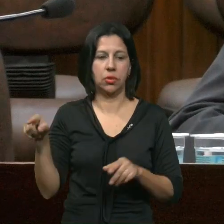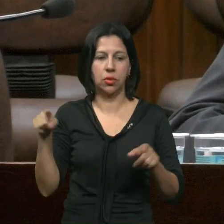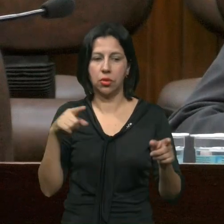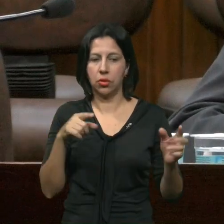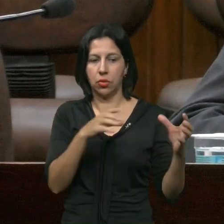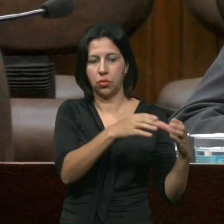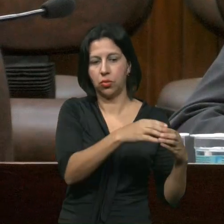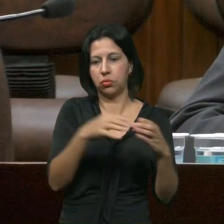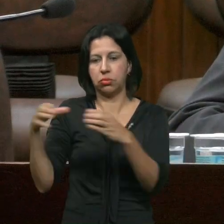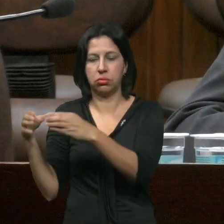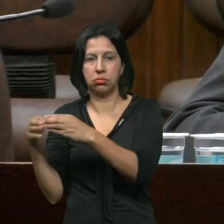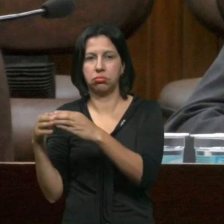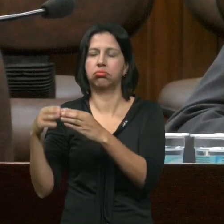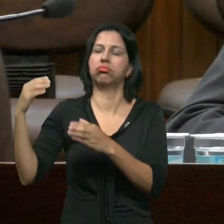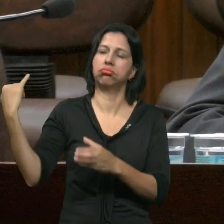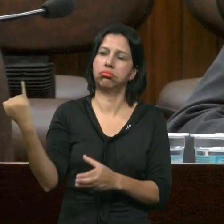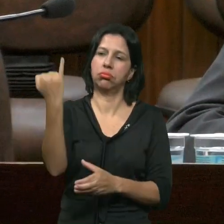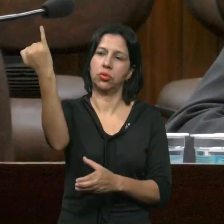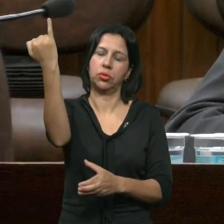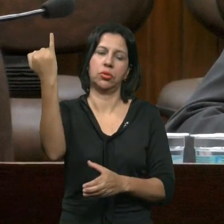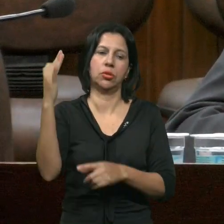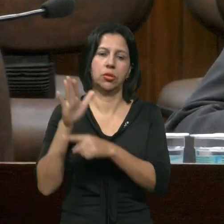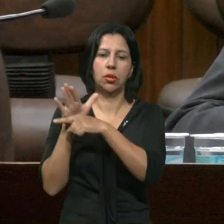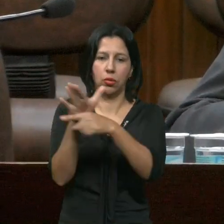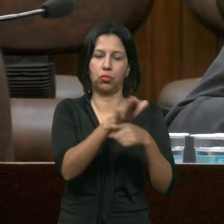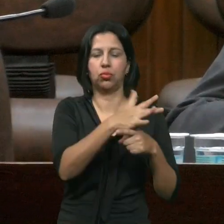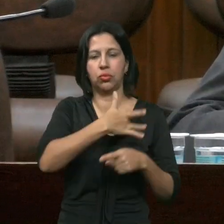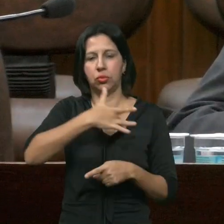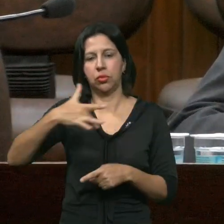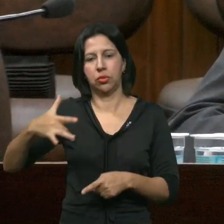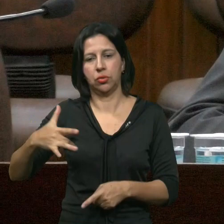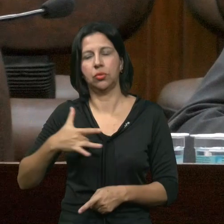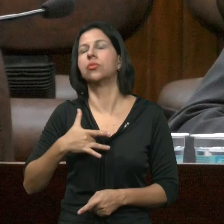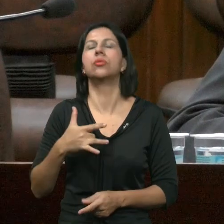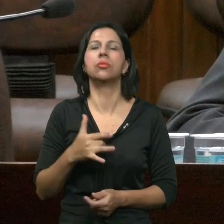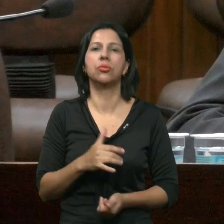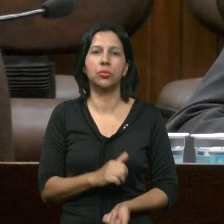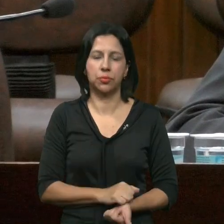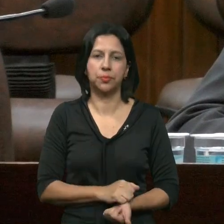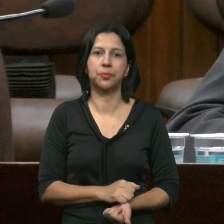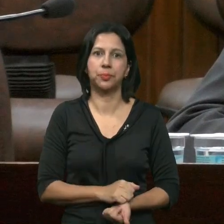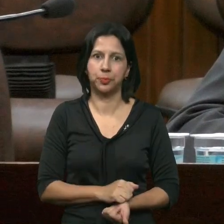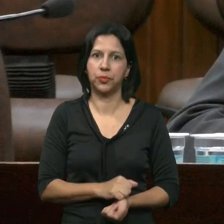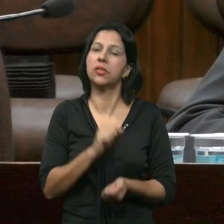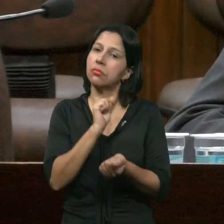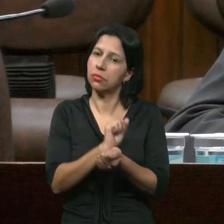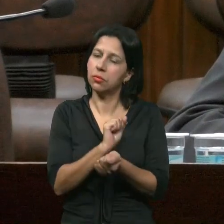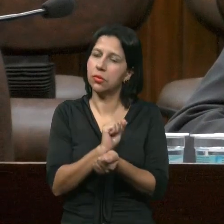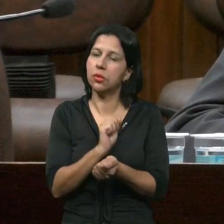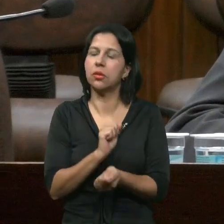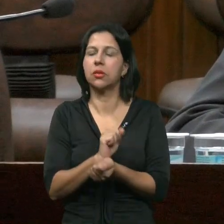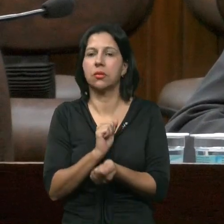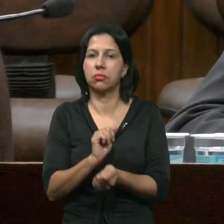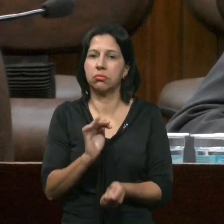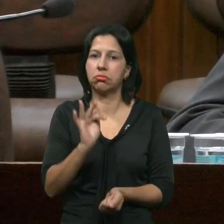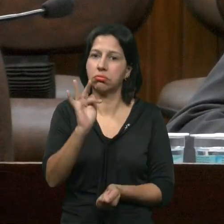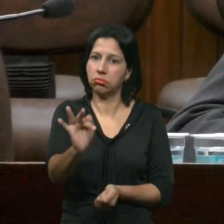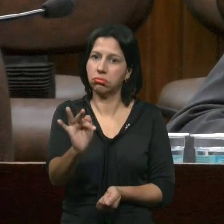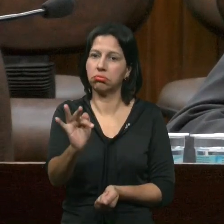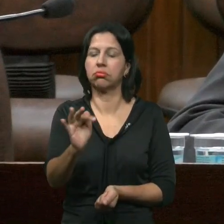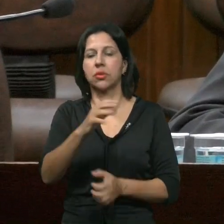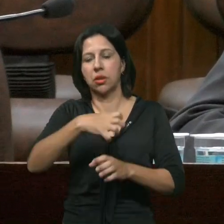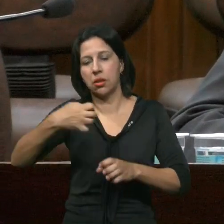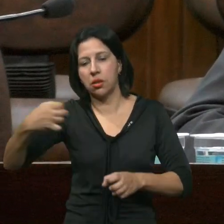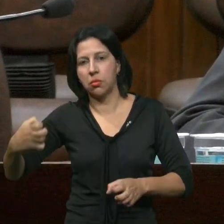Que nós temos Na rede De saúde E nós Como o doutor Muito bem Colocou Esperamos Que nós Vamos aprovar A